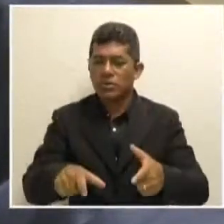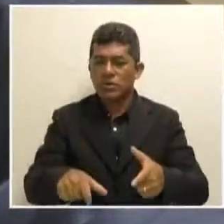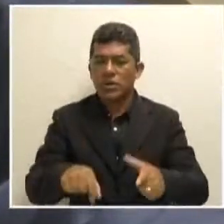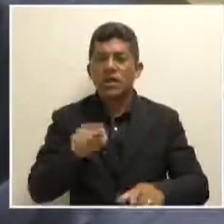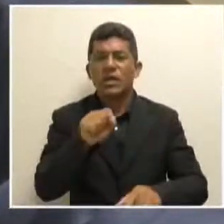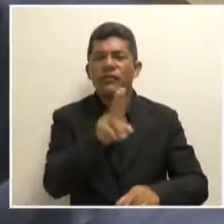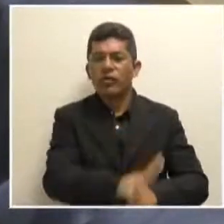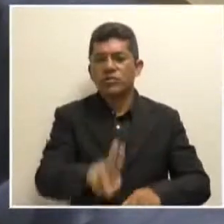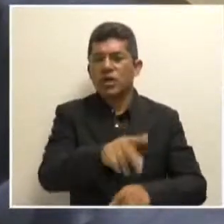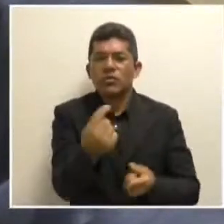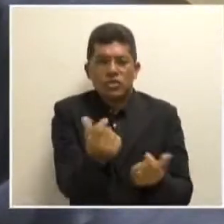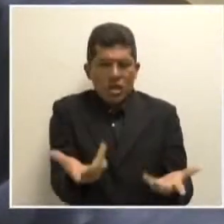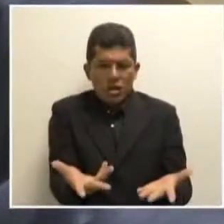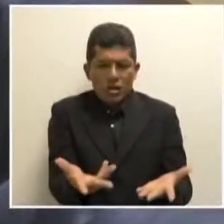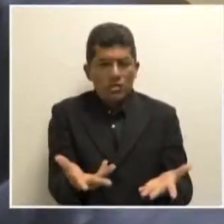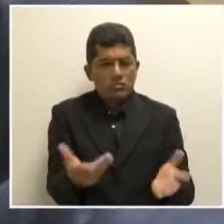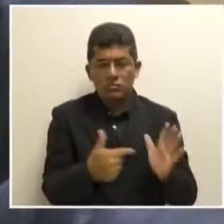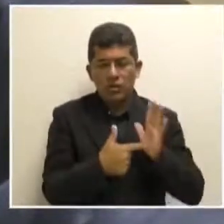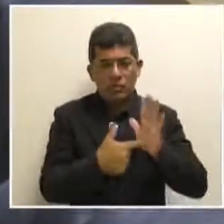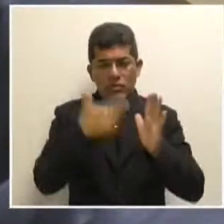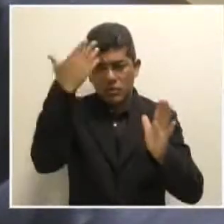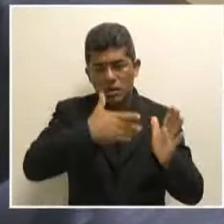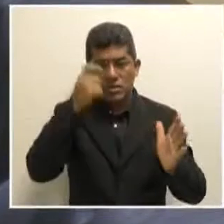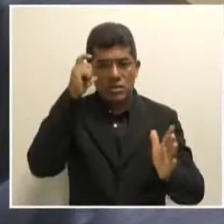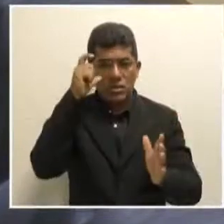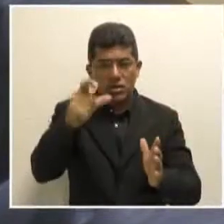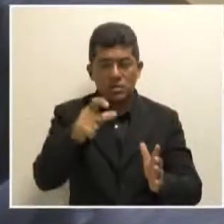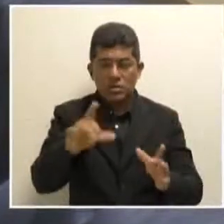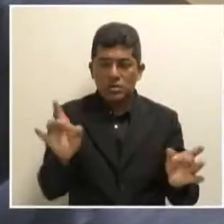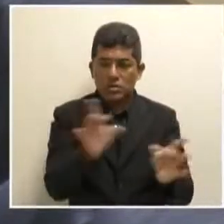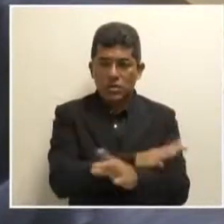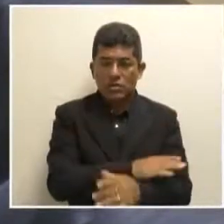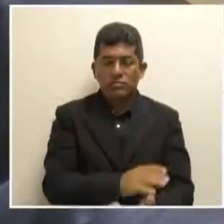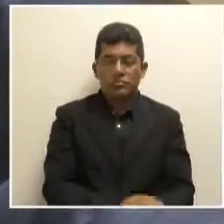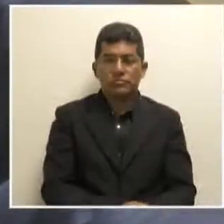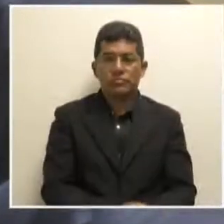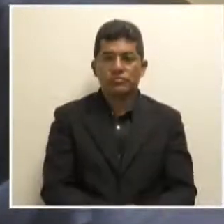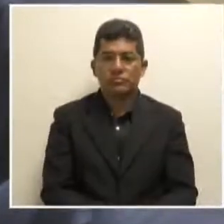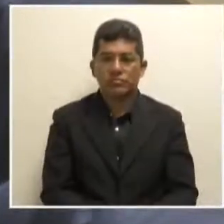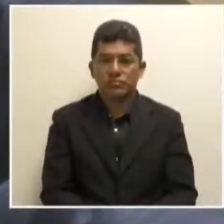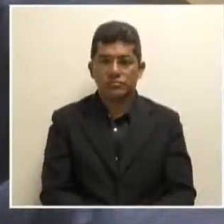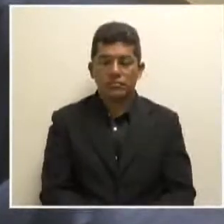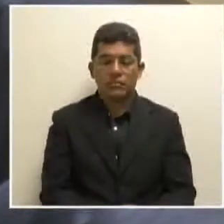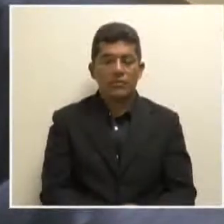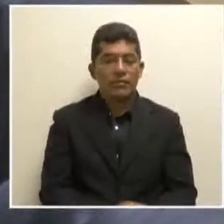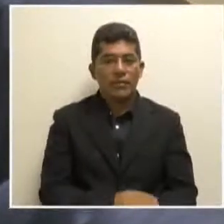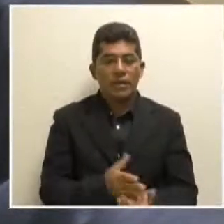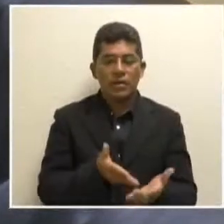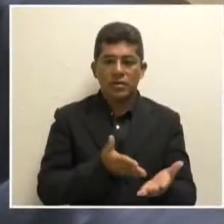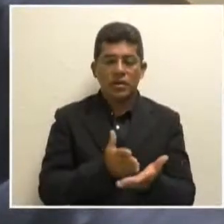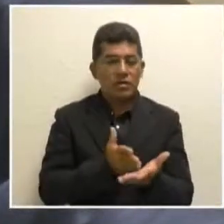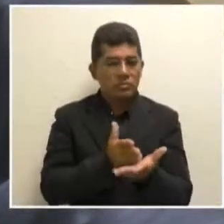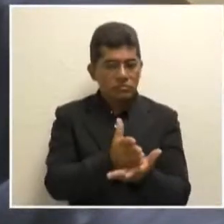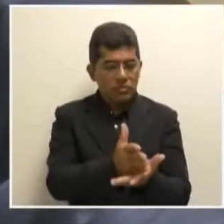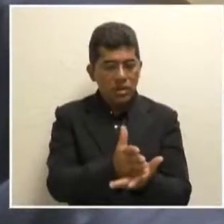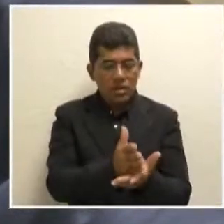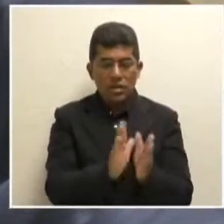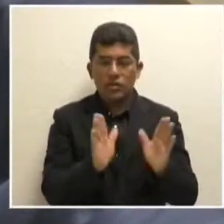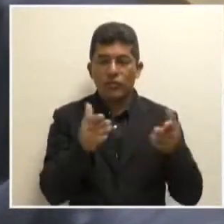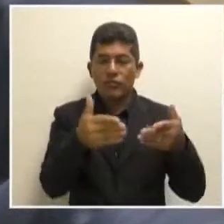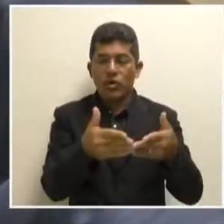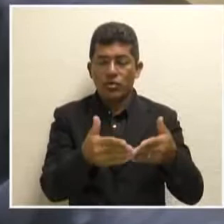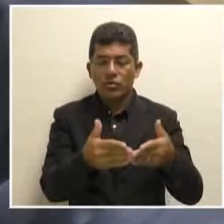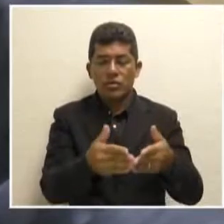quem vai ser pago isso aí é uma demonstração de interesse de solucionar e caminhar na solução do problema que aflige